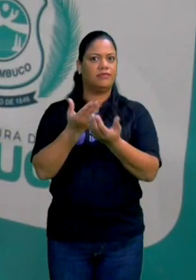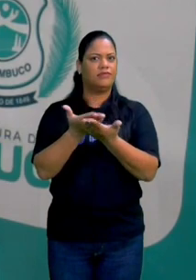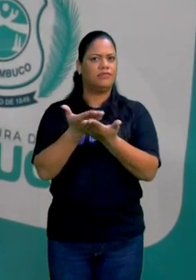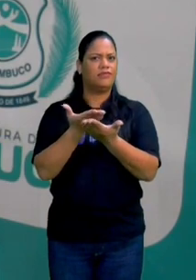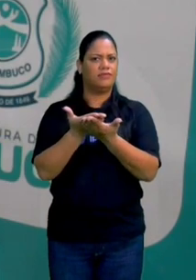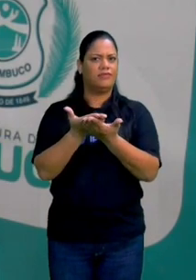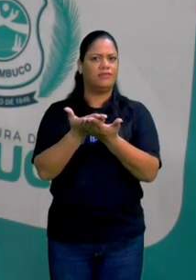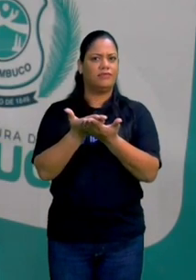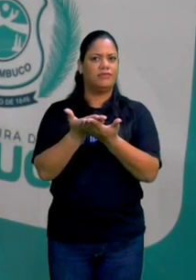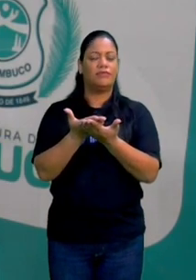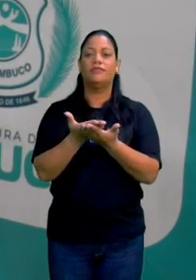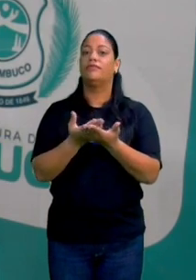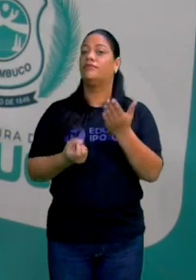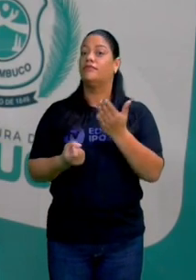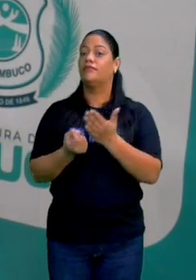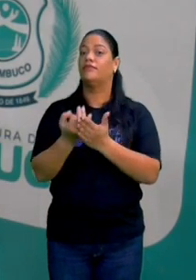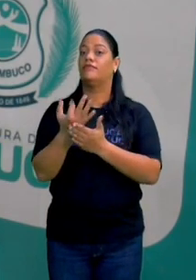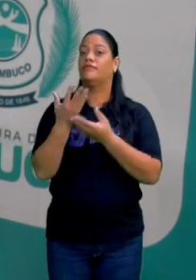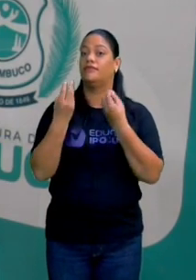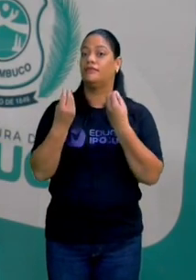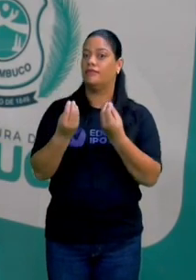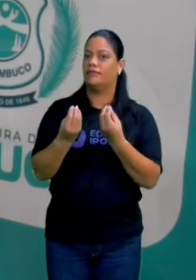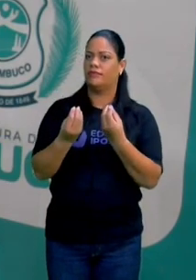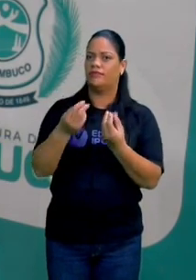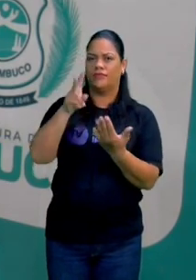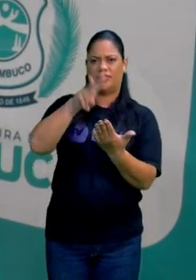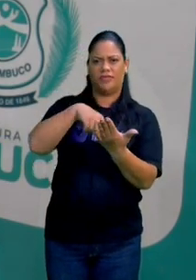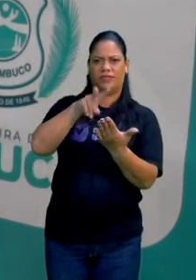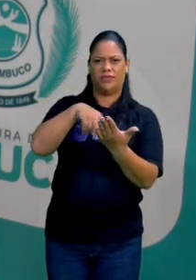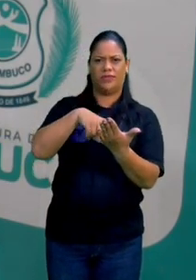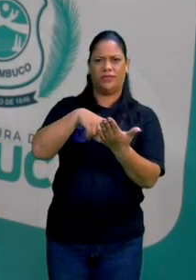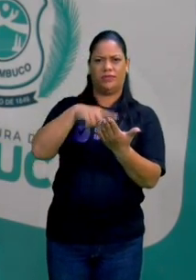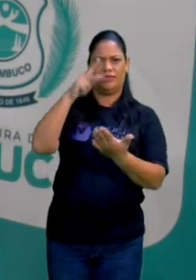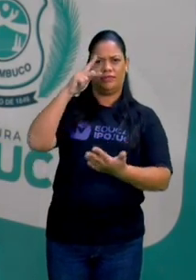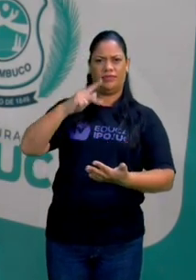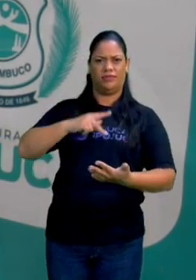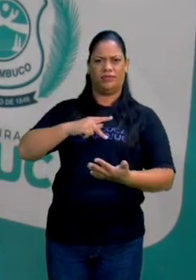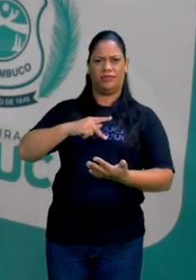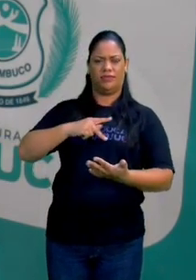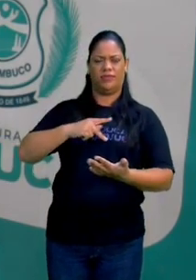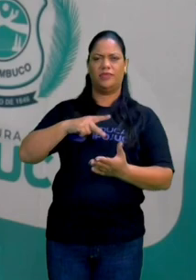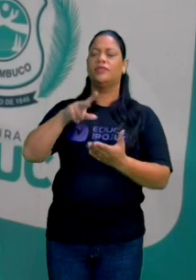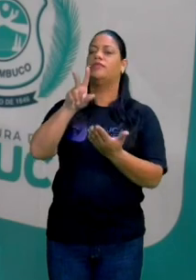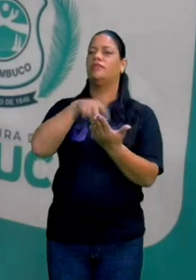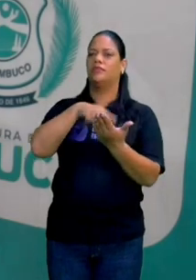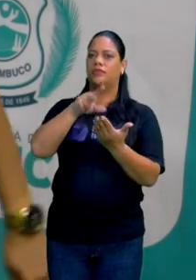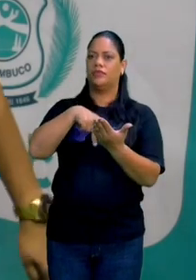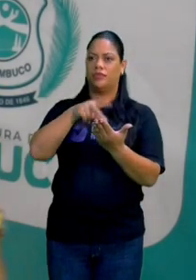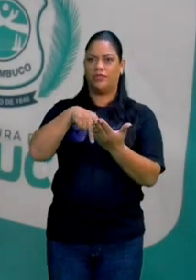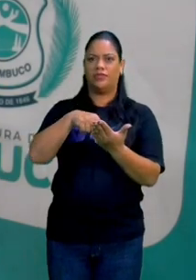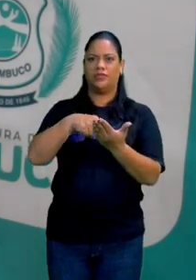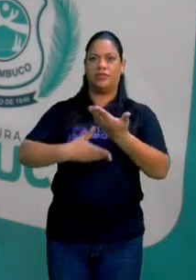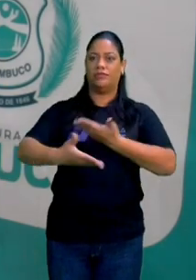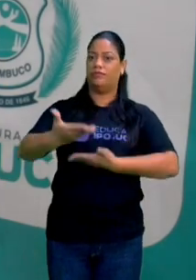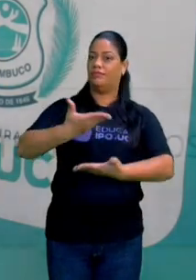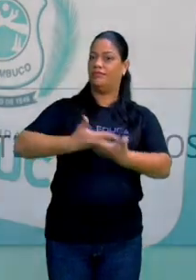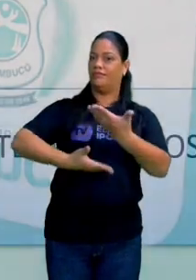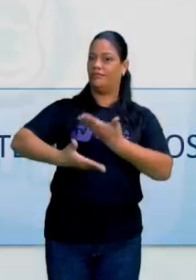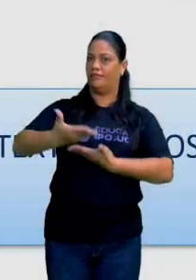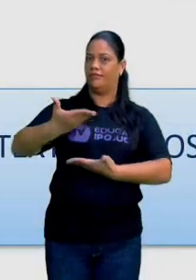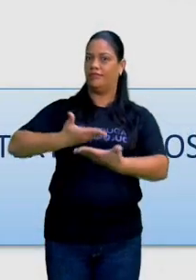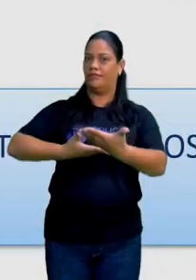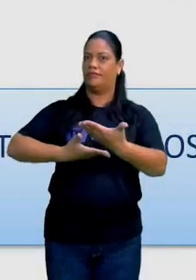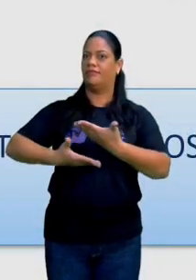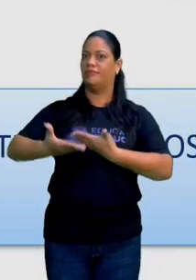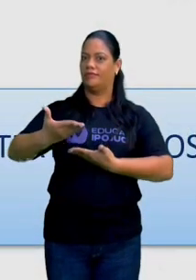professora? Como é que isso funciona? Uma leitura autônoma, uma leitura compartilhada? Iremos identificar